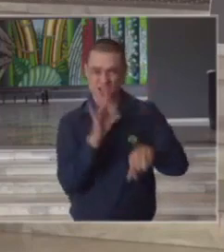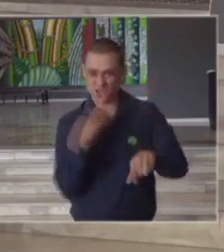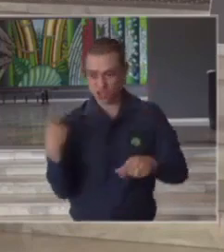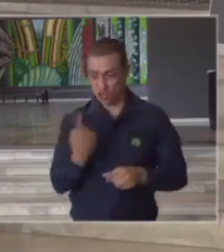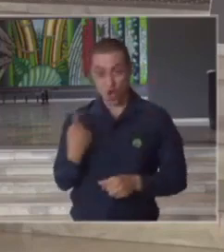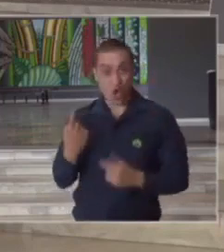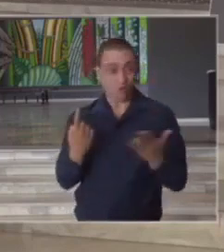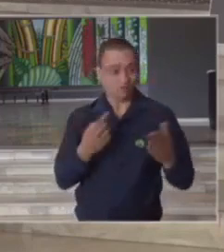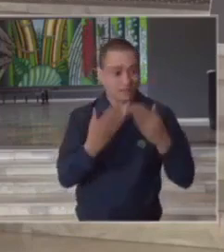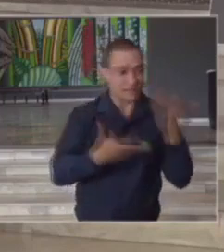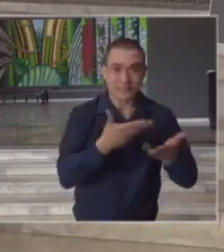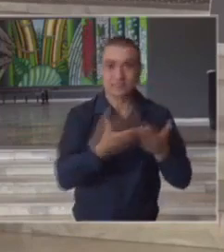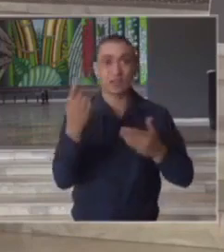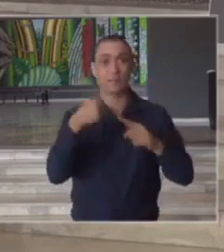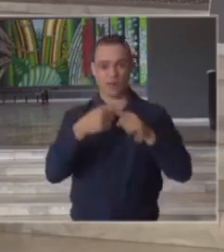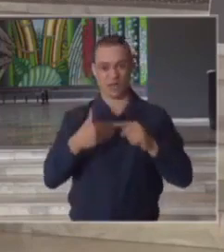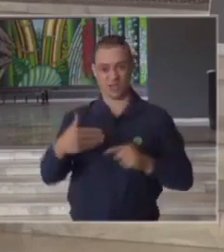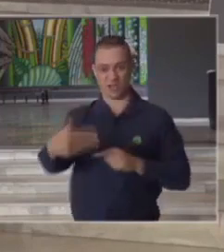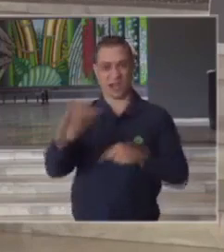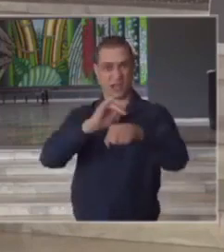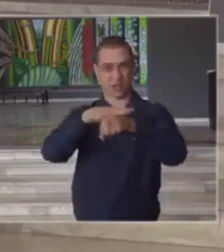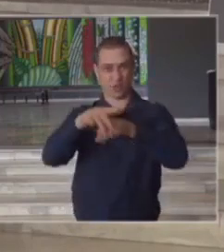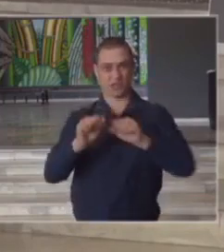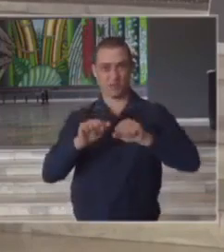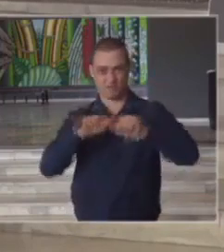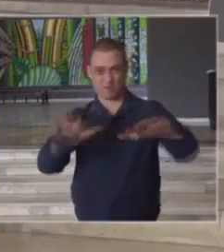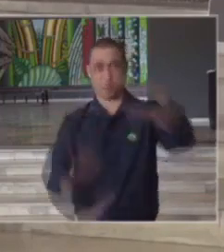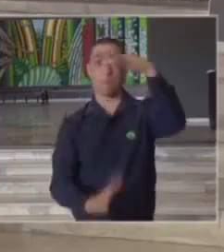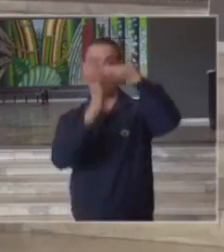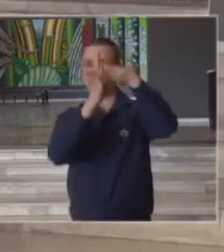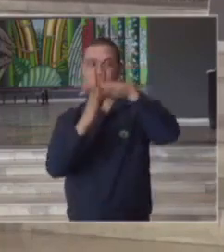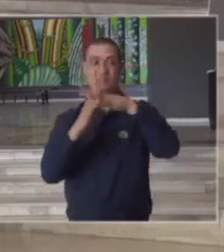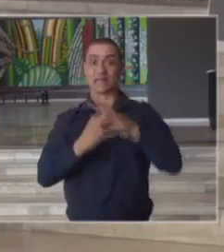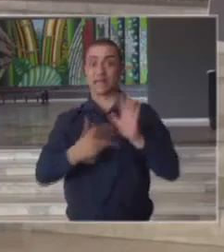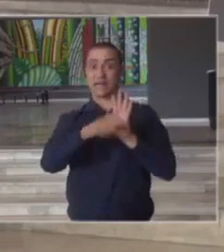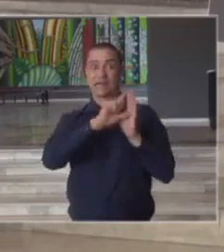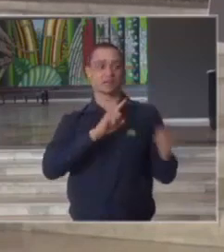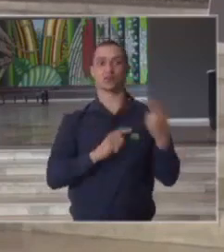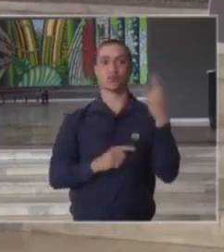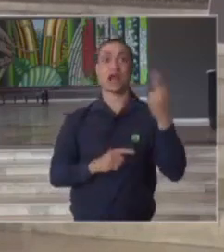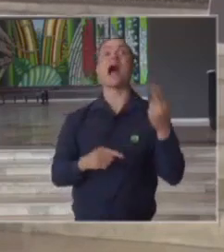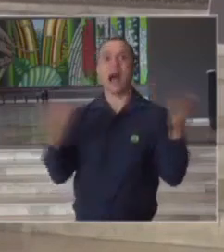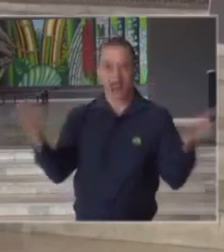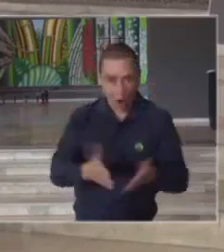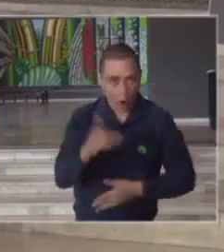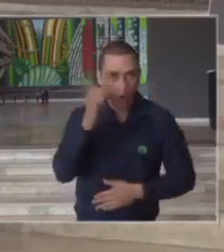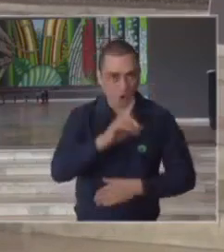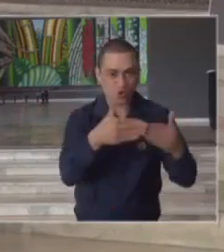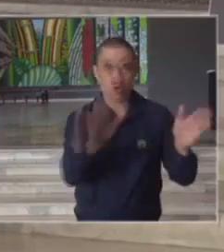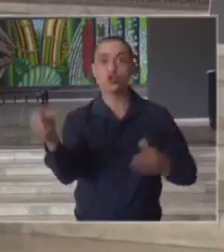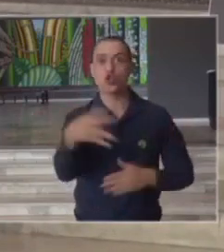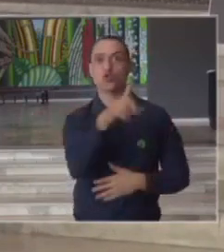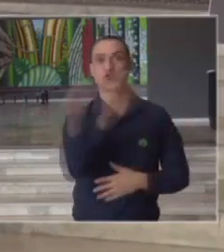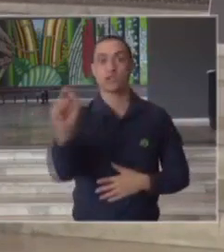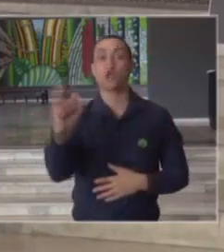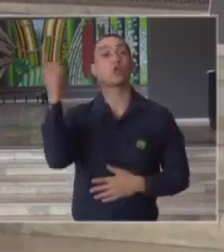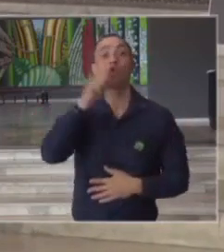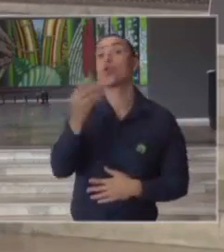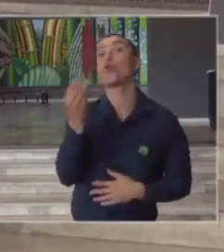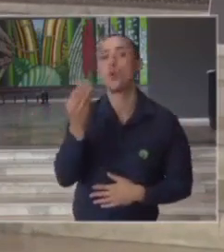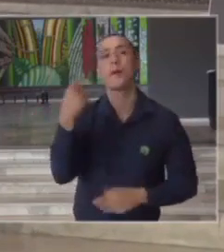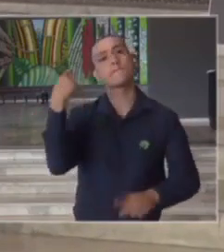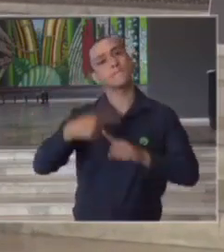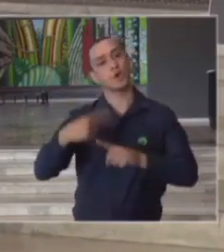esperar o pico da pandemia e isso só está sendo possível porque nós temos aqui